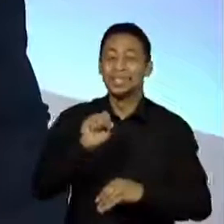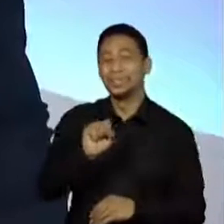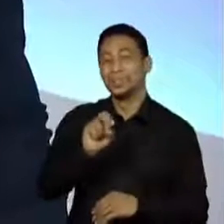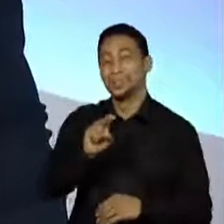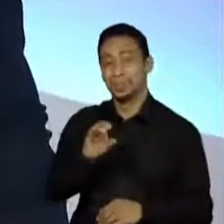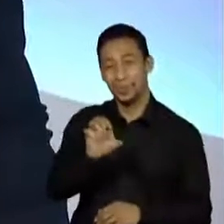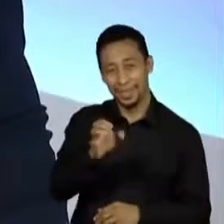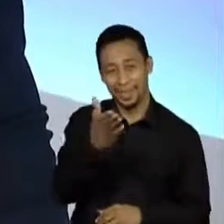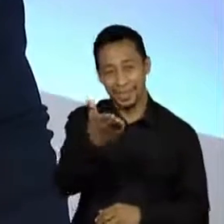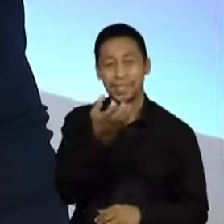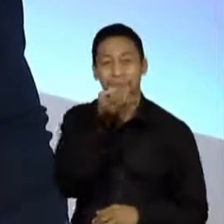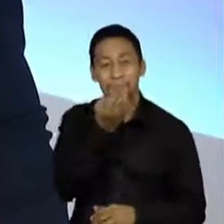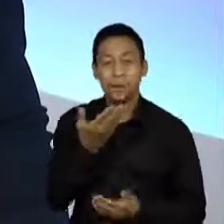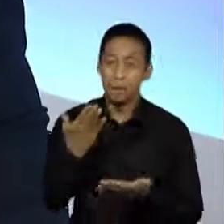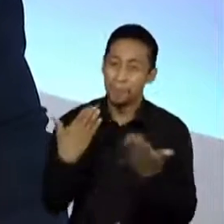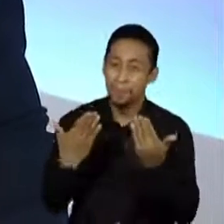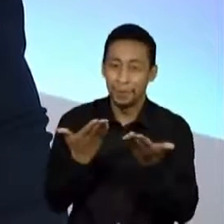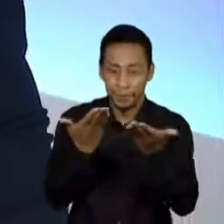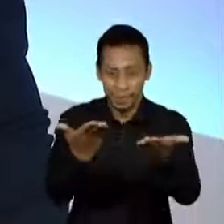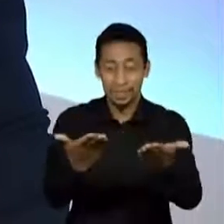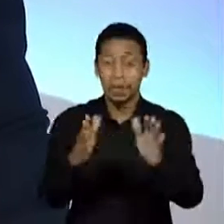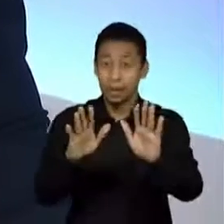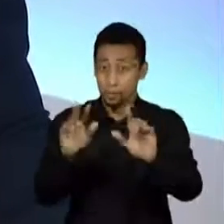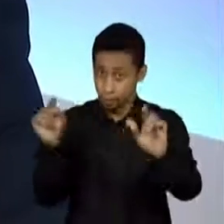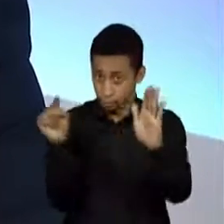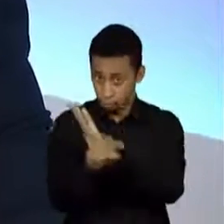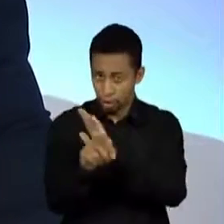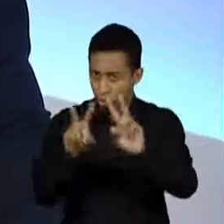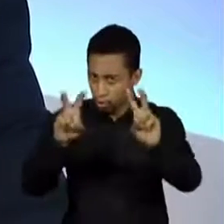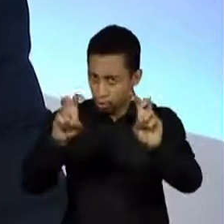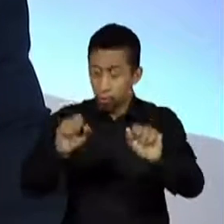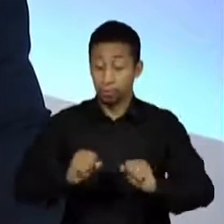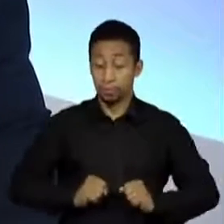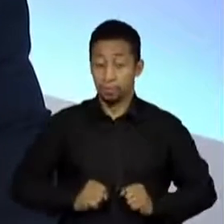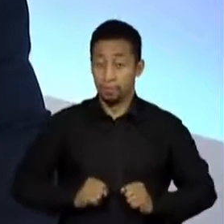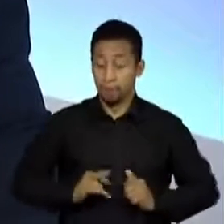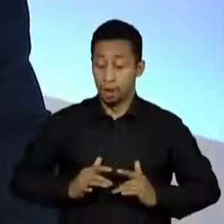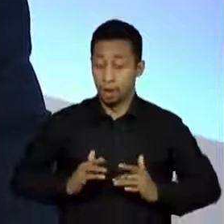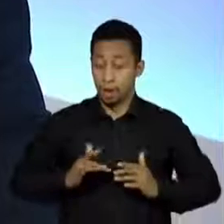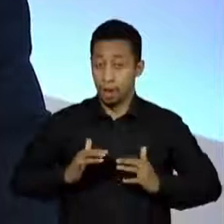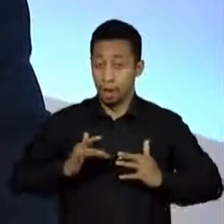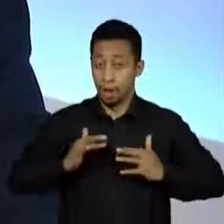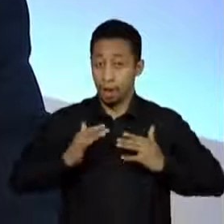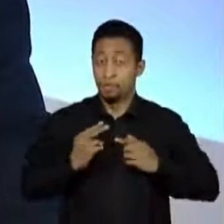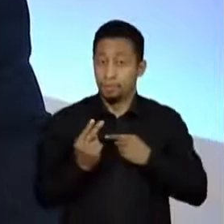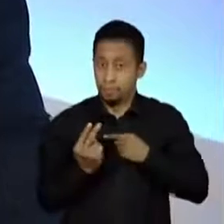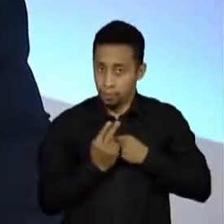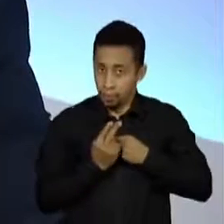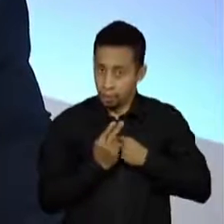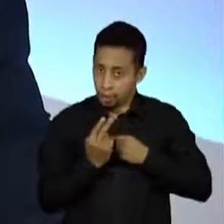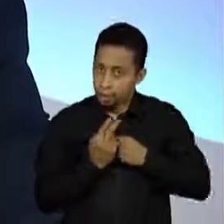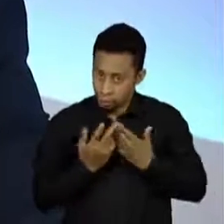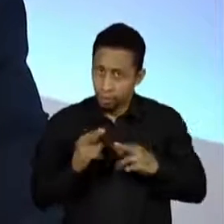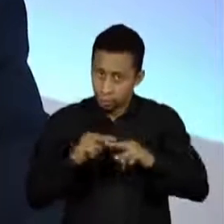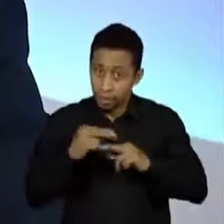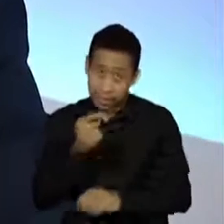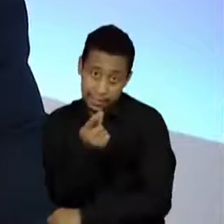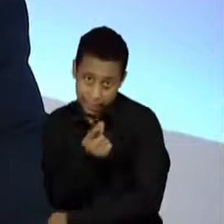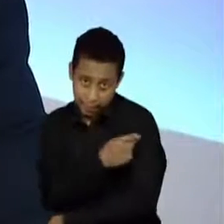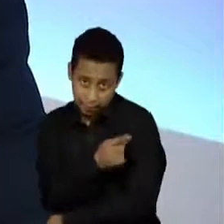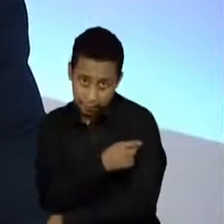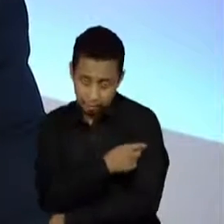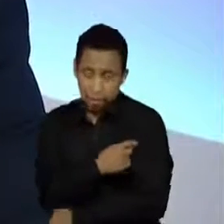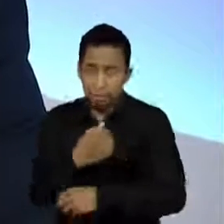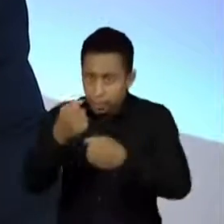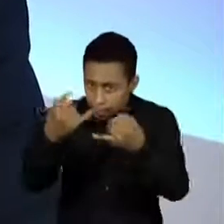Eu queria falar um pouco sobre a proteção vacinal e essa queda acentuada que aparece em algumas vacinas que utilizam o vírus